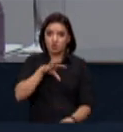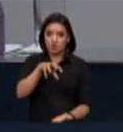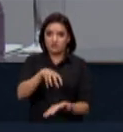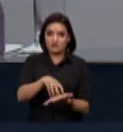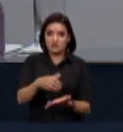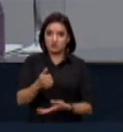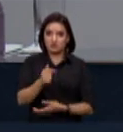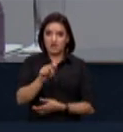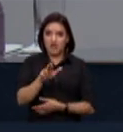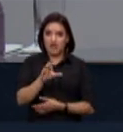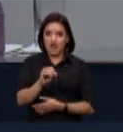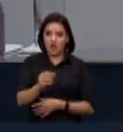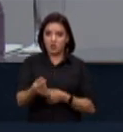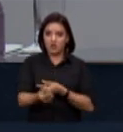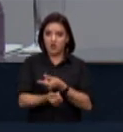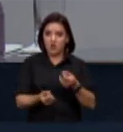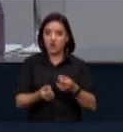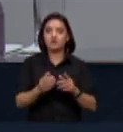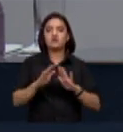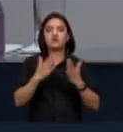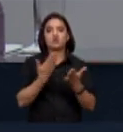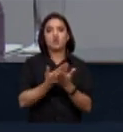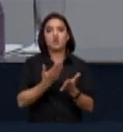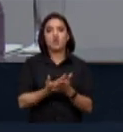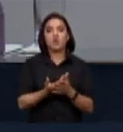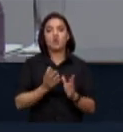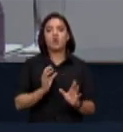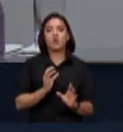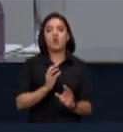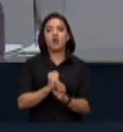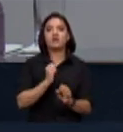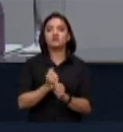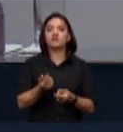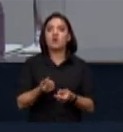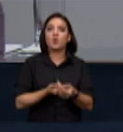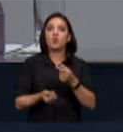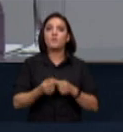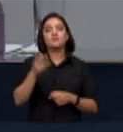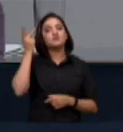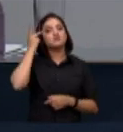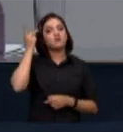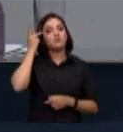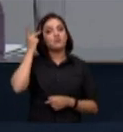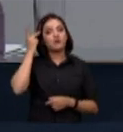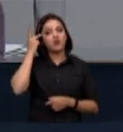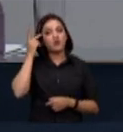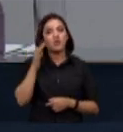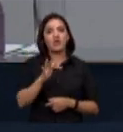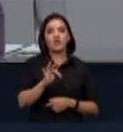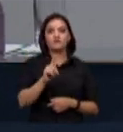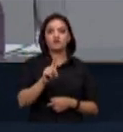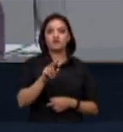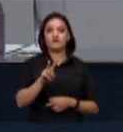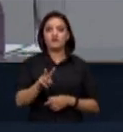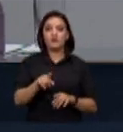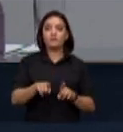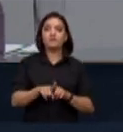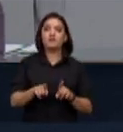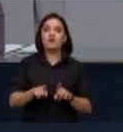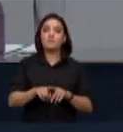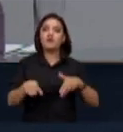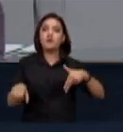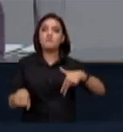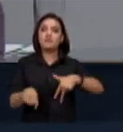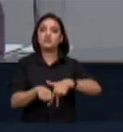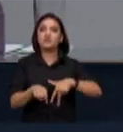na Escola de Economia de São Paulo, da Fundação Getúlio Vargas e embaixador especial da FAO para